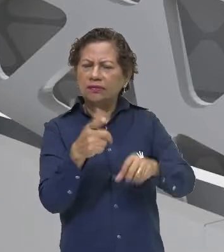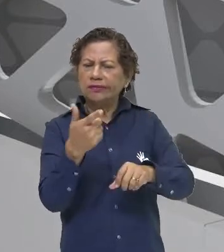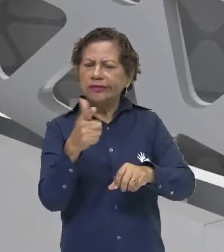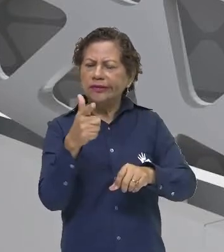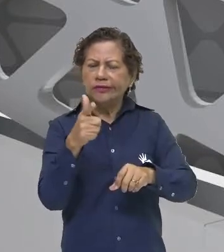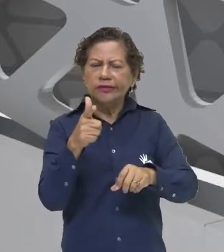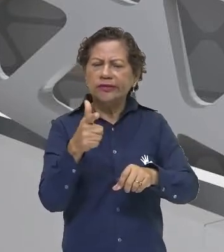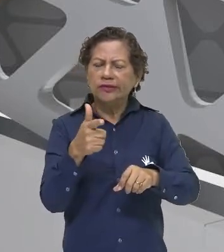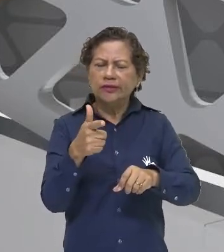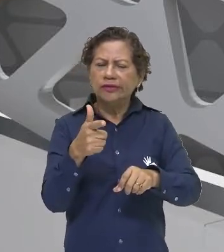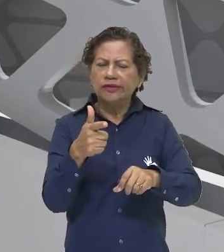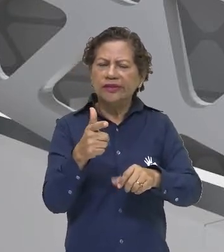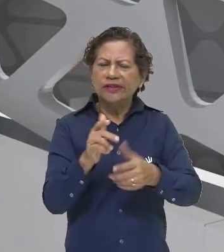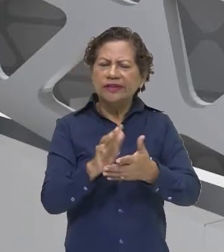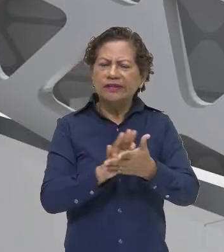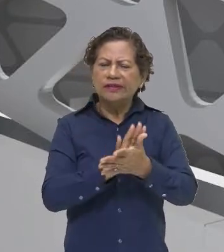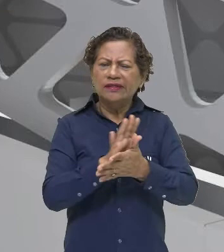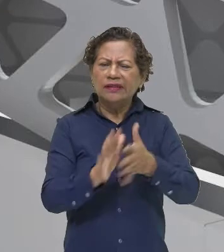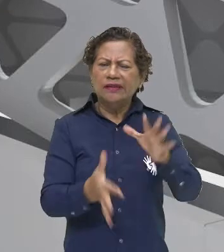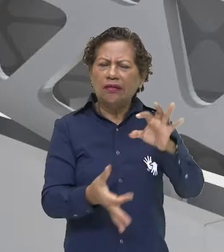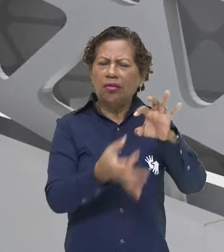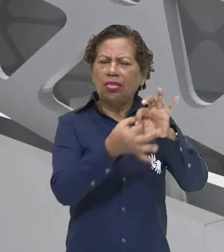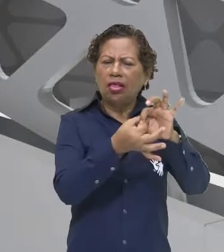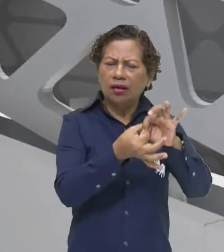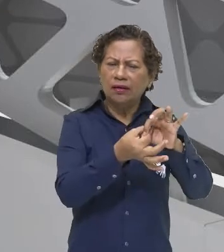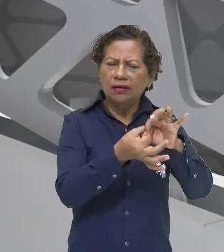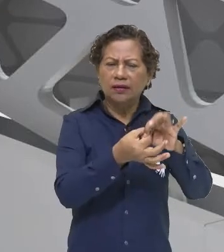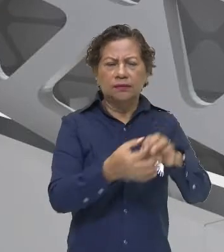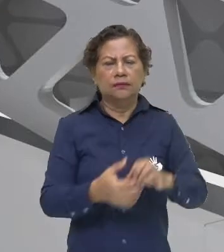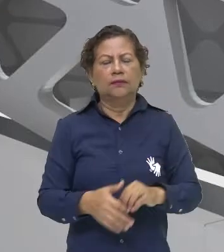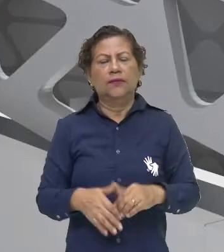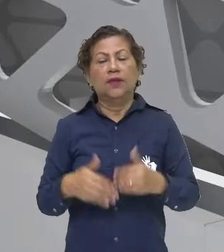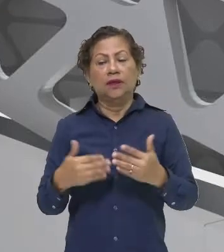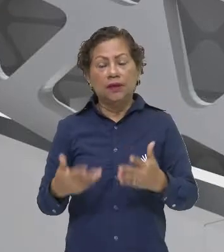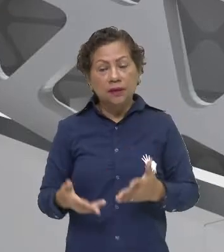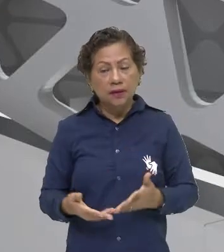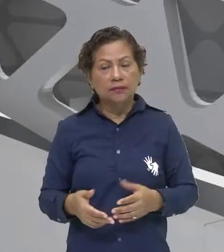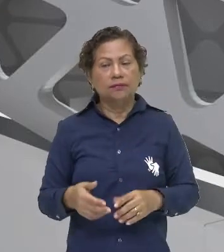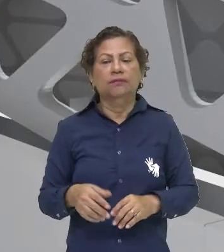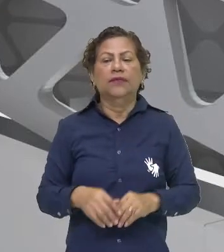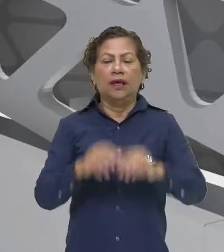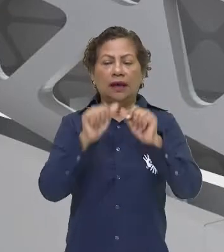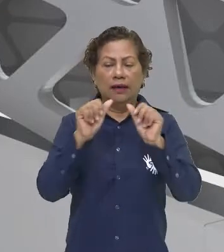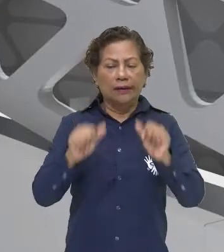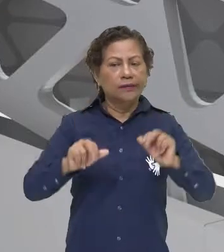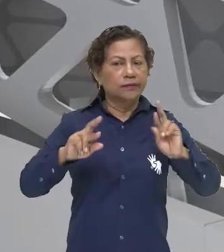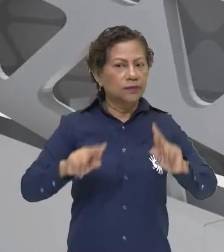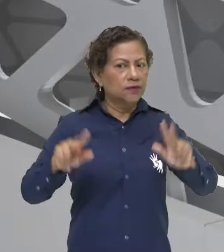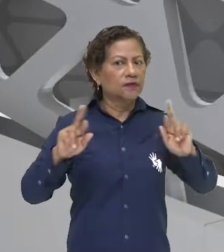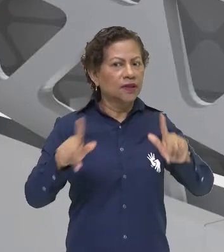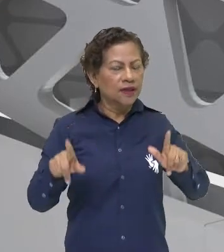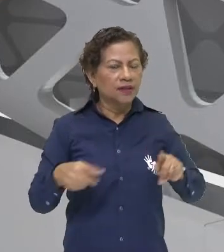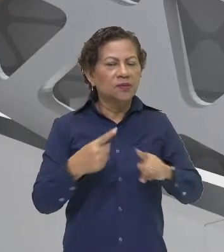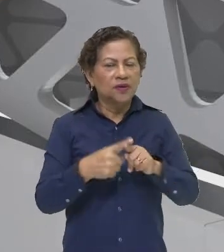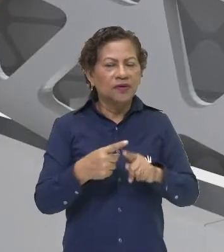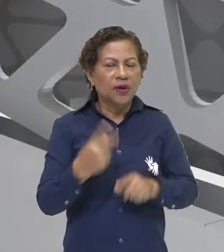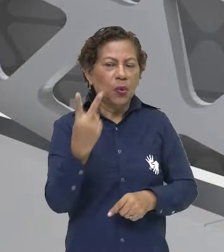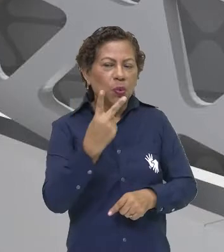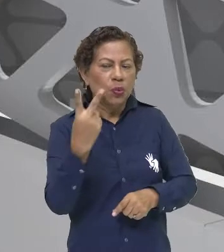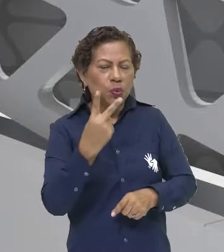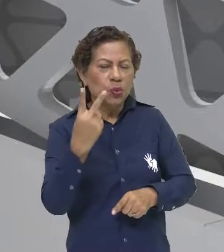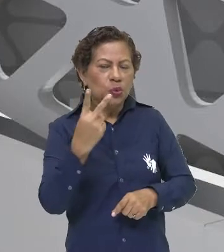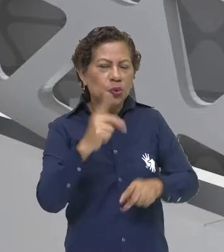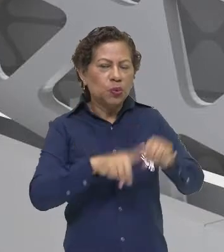funcionalidade. E há essa quebra da funcionalidade dos dois objetos. Por quê?